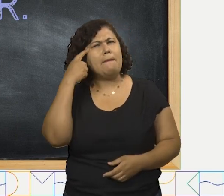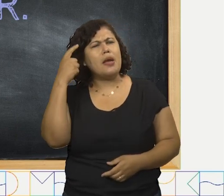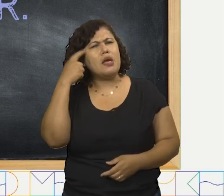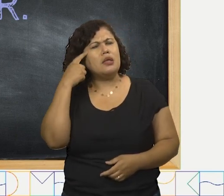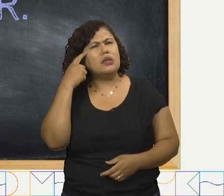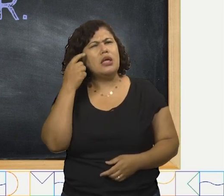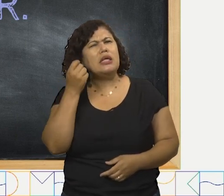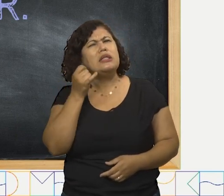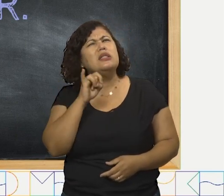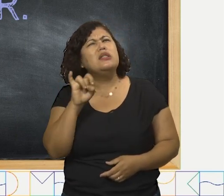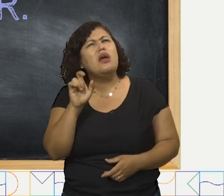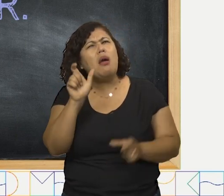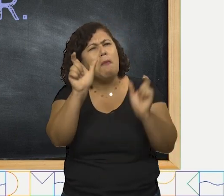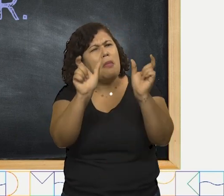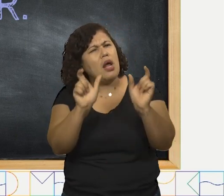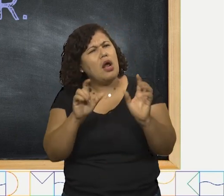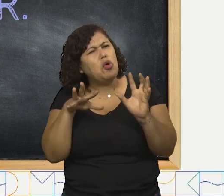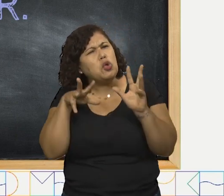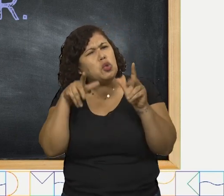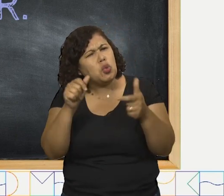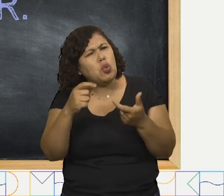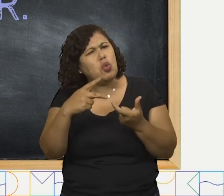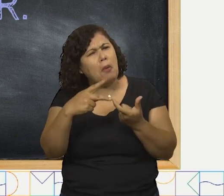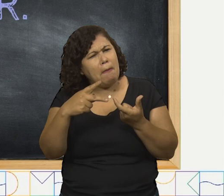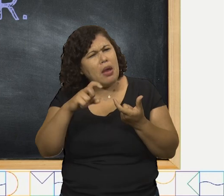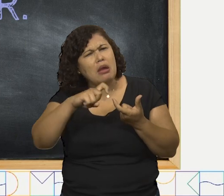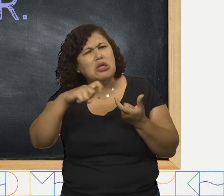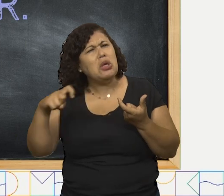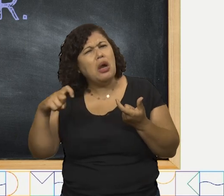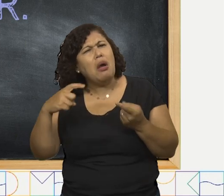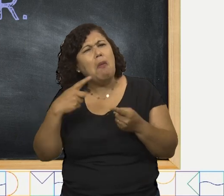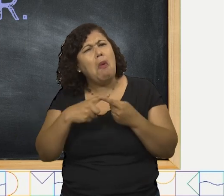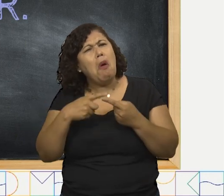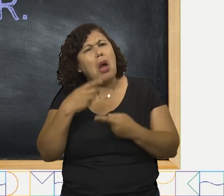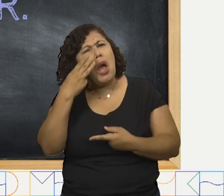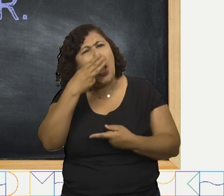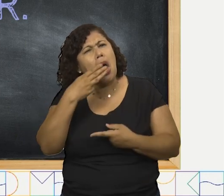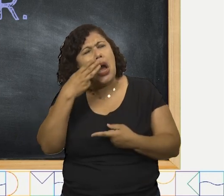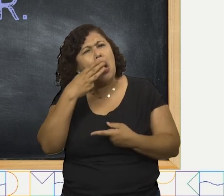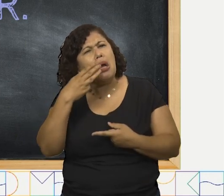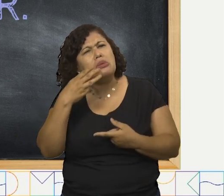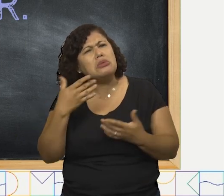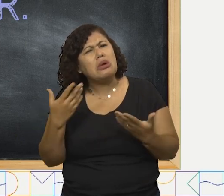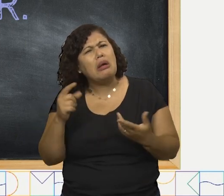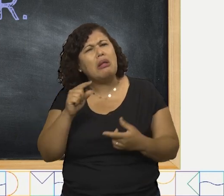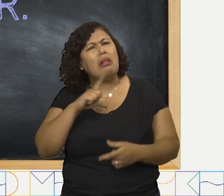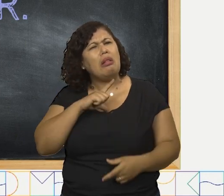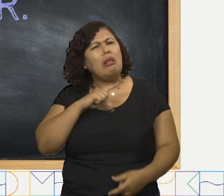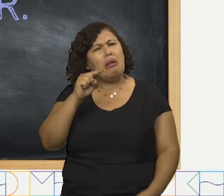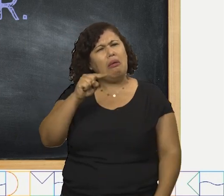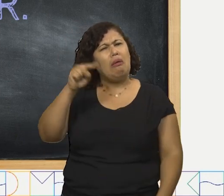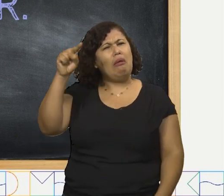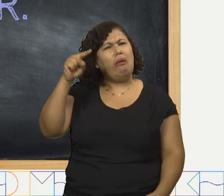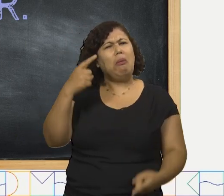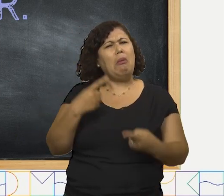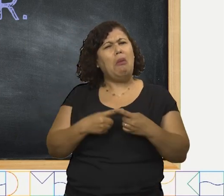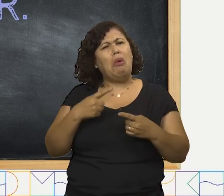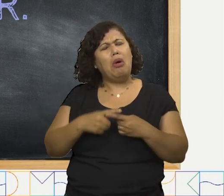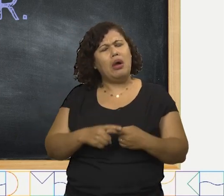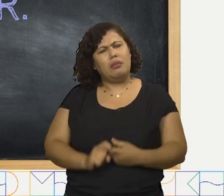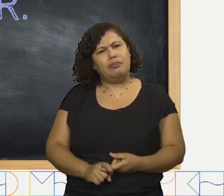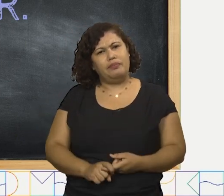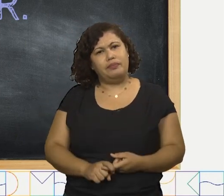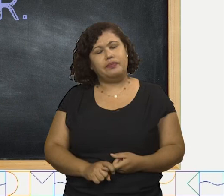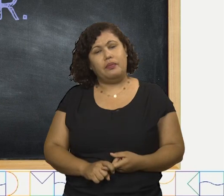são paroxítonas, por que apenas açúcar é acentuada? Porque existe uma